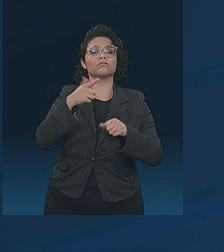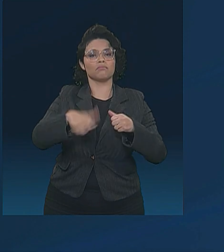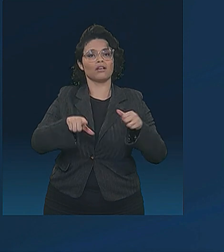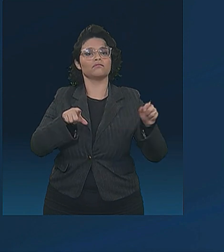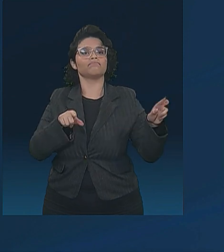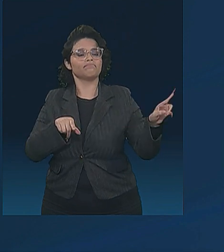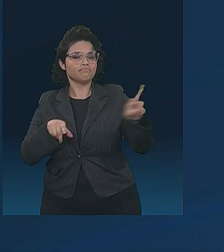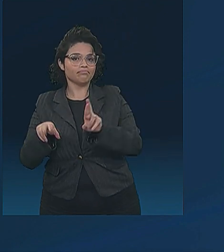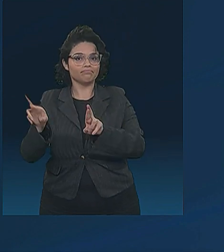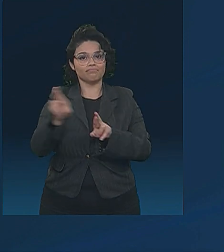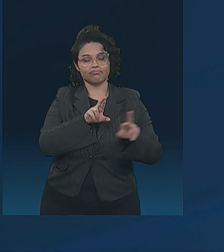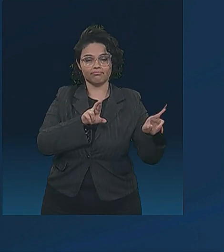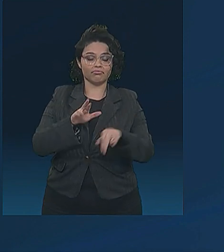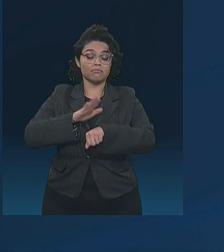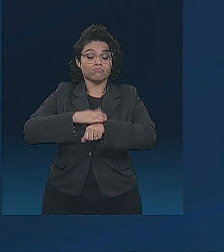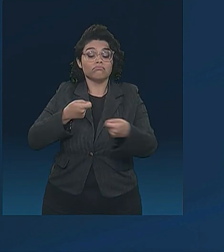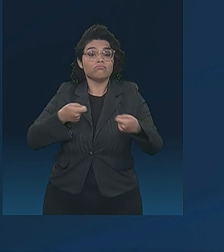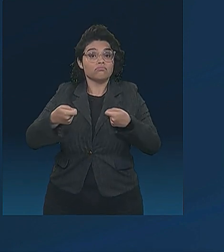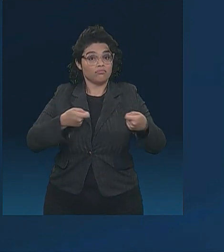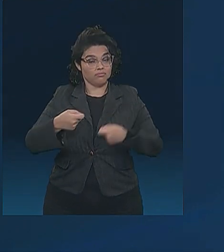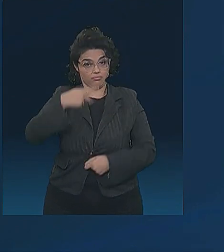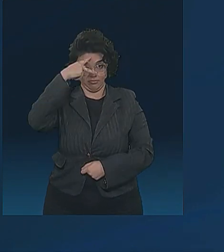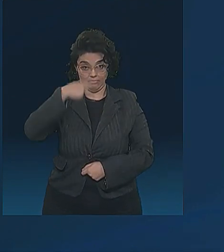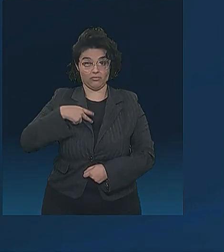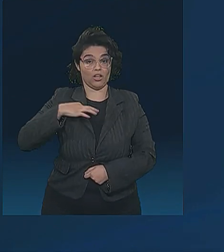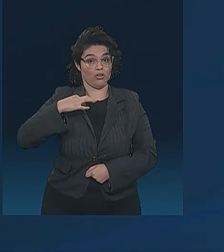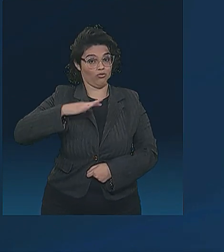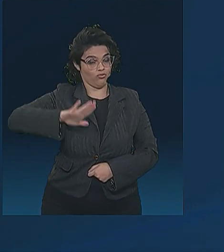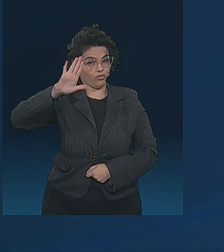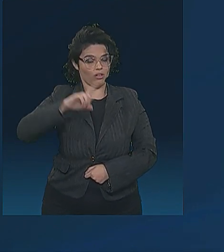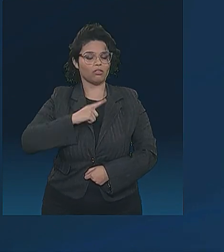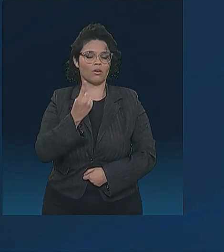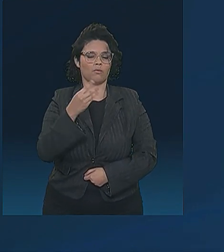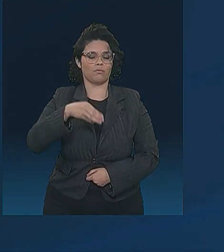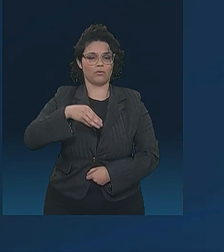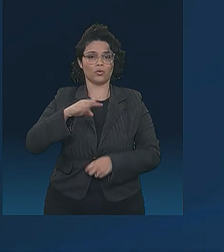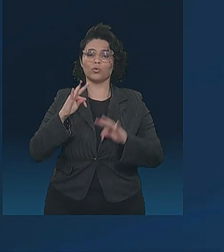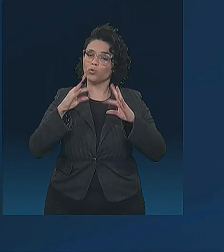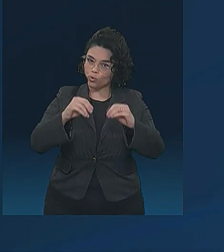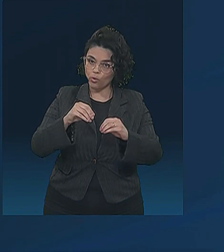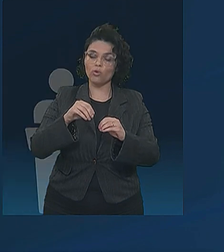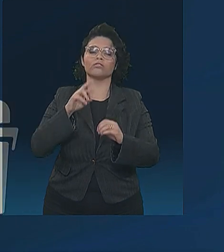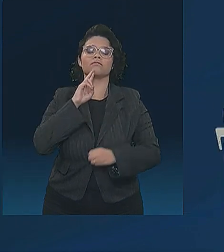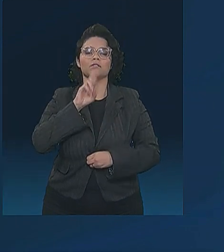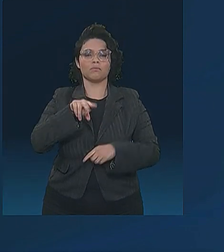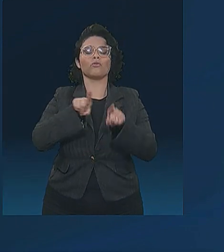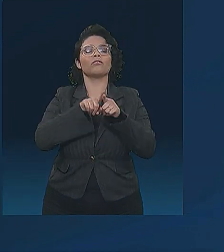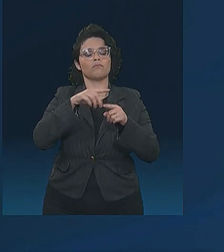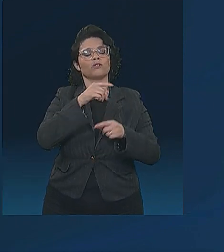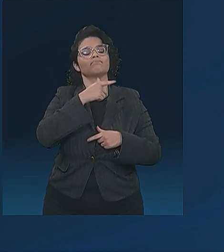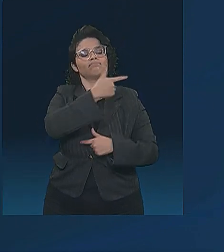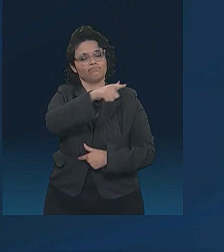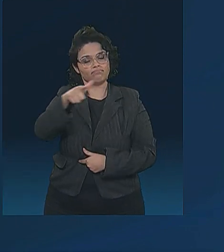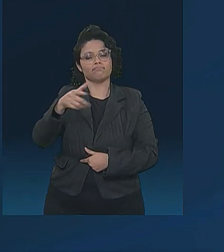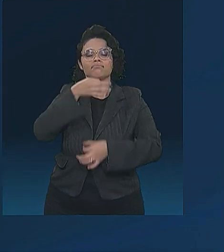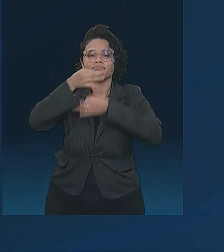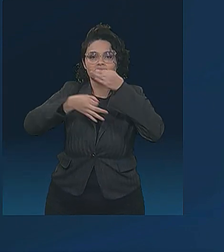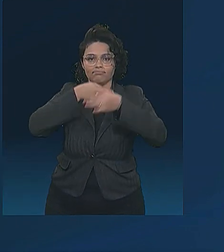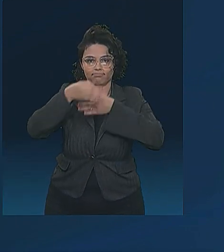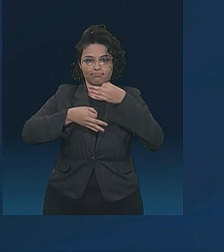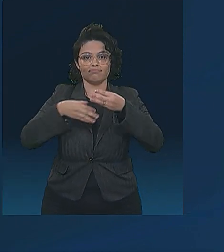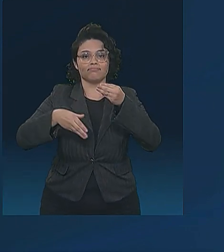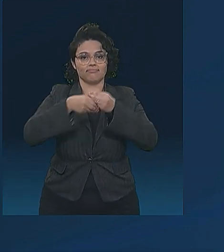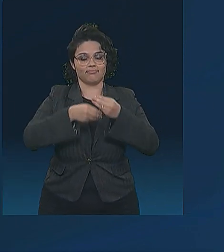ser administrado pelo candidato. O comentário tem um minuto. Todos respondem e todos comentam. O terceiro bloco será